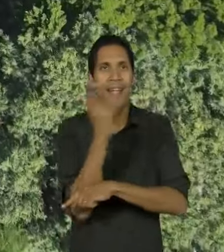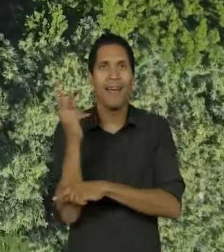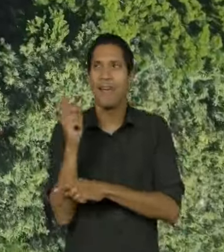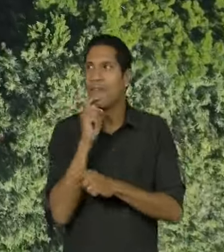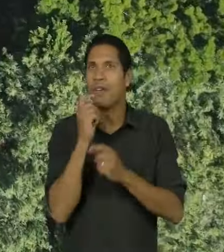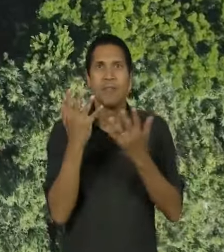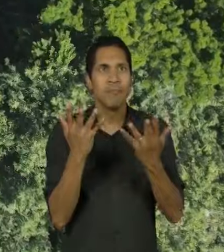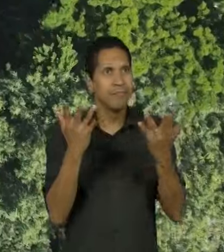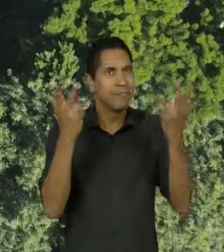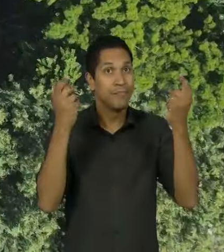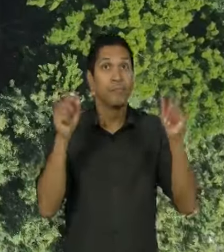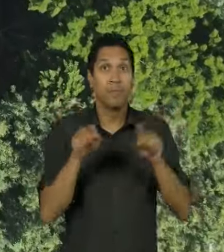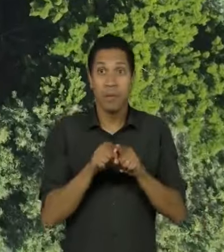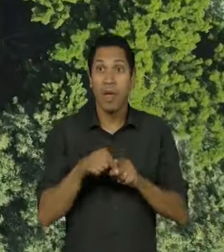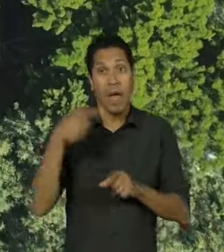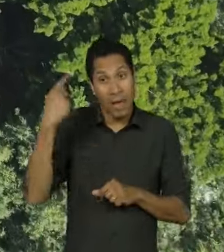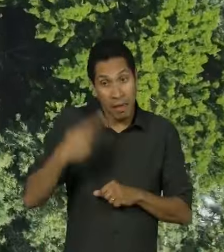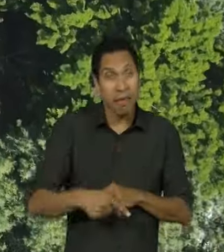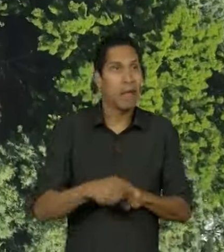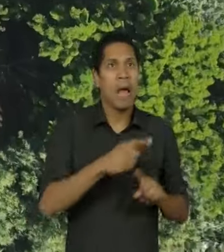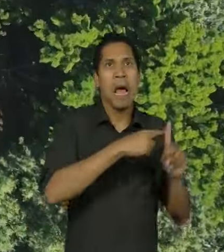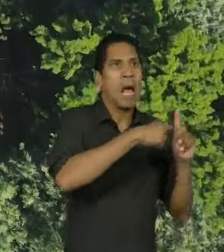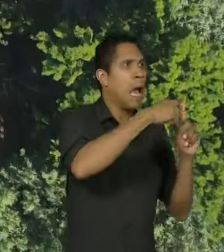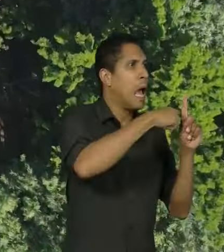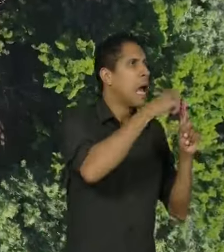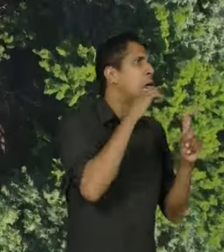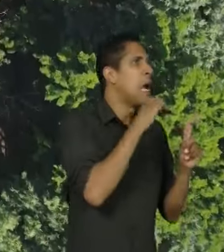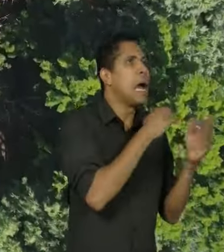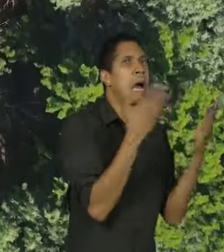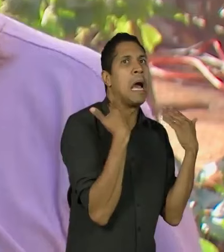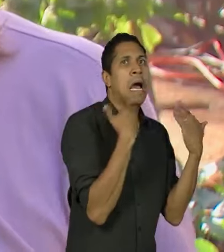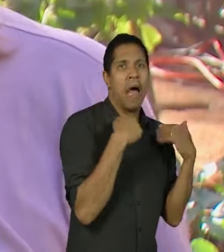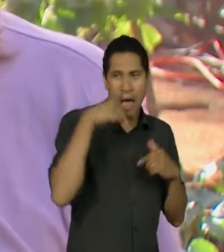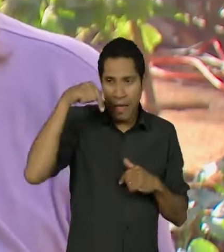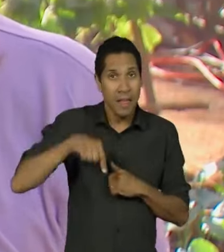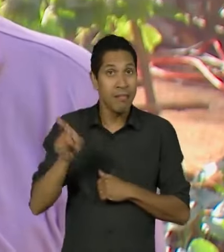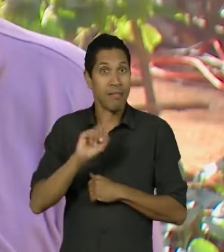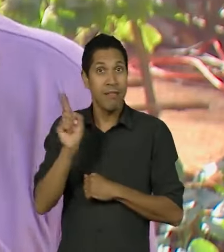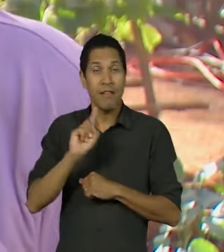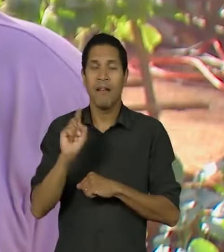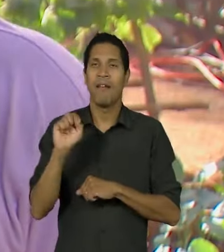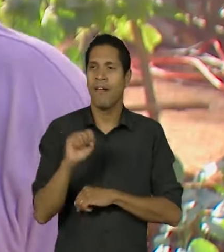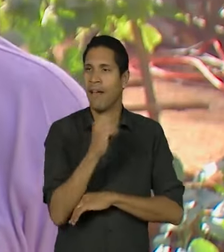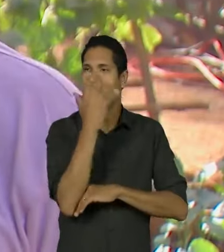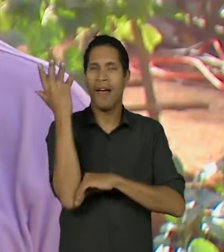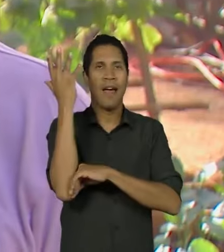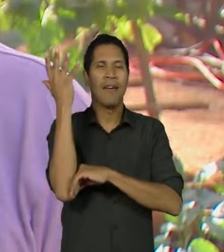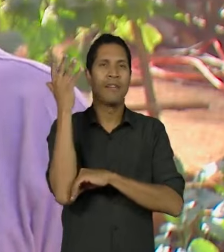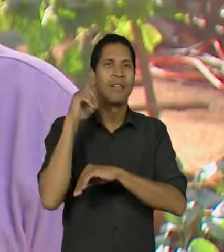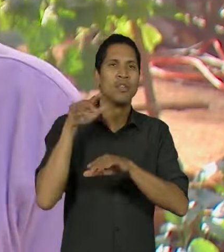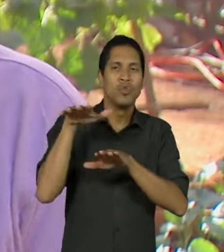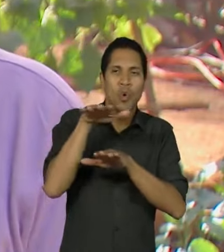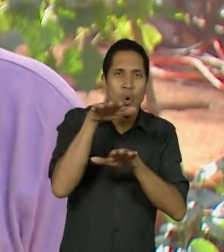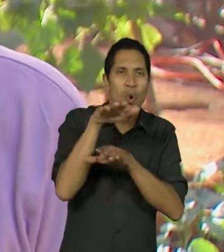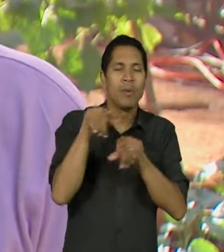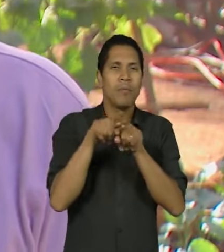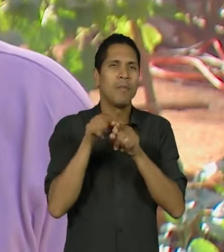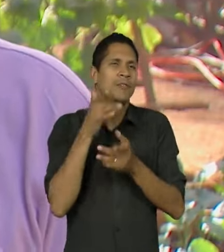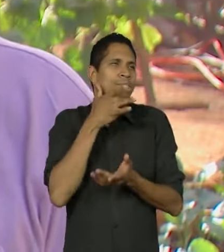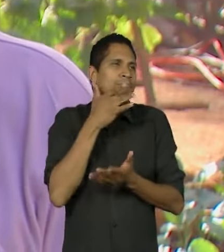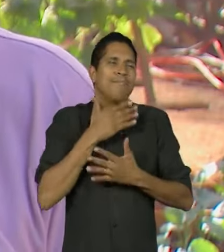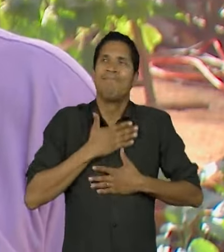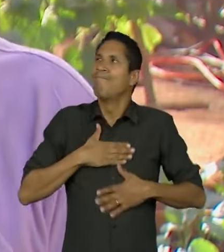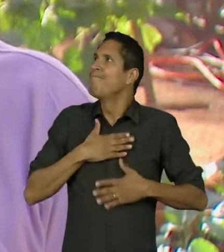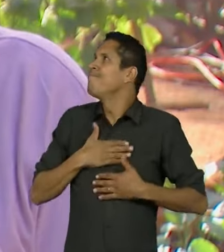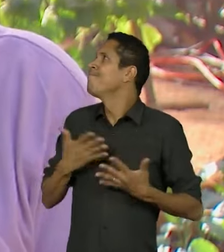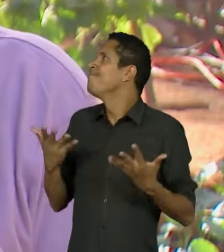mais agradável você consegue respirar então as pessoas quando elas vêm elas ficam sensibilizadas por ter esse contato